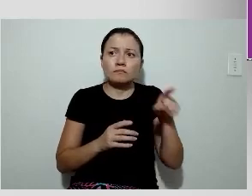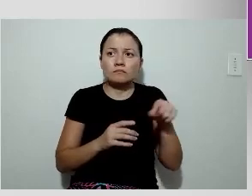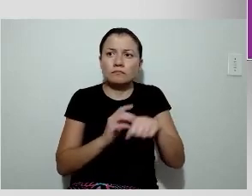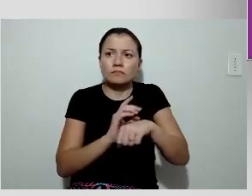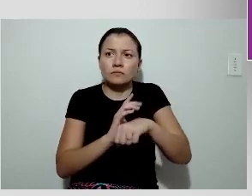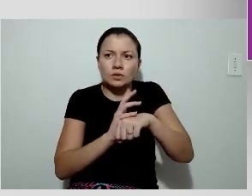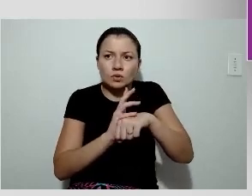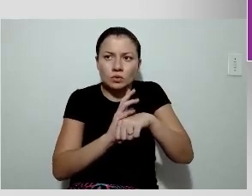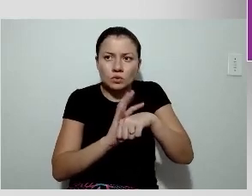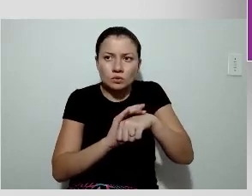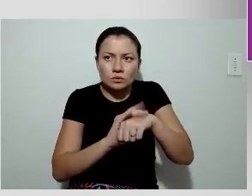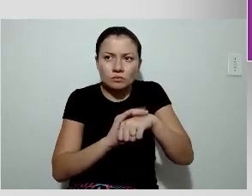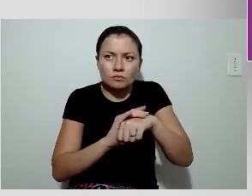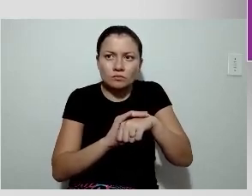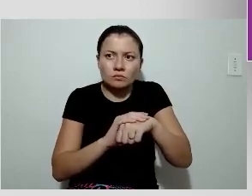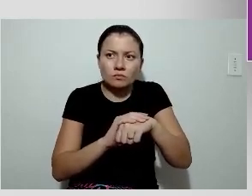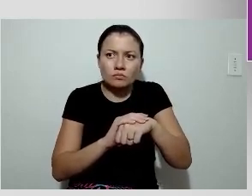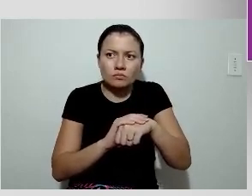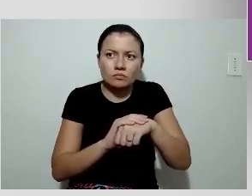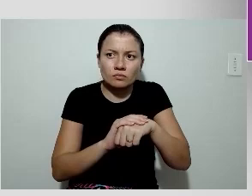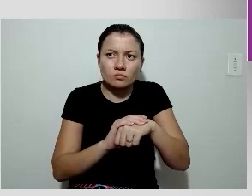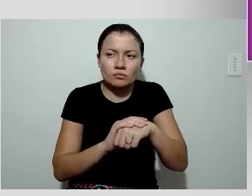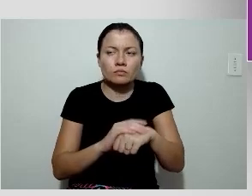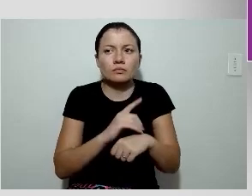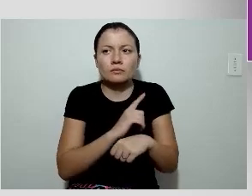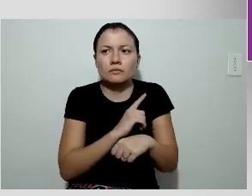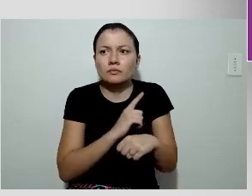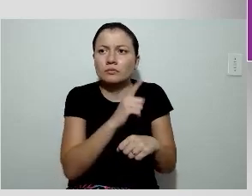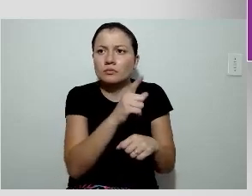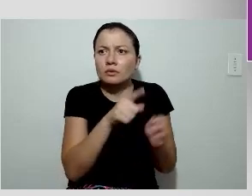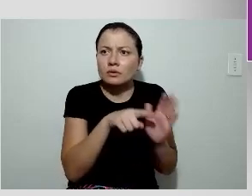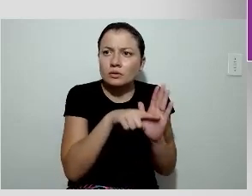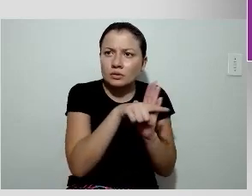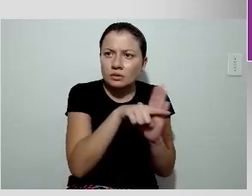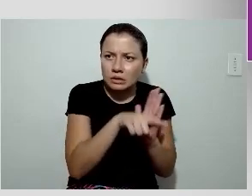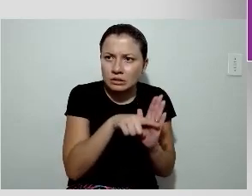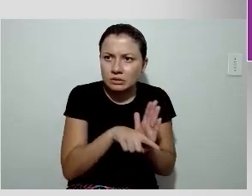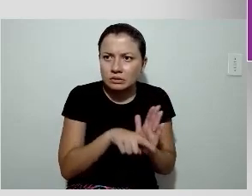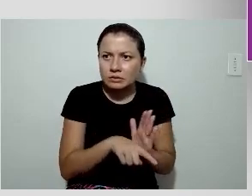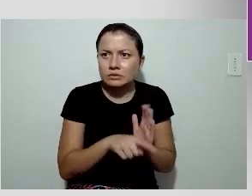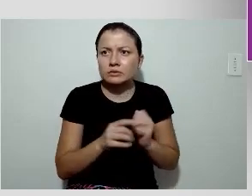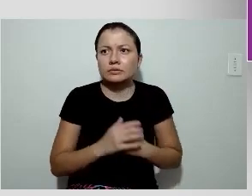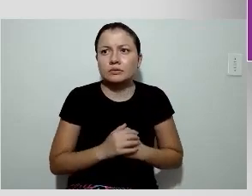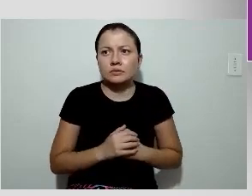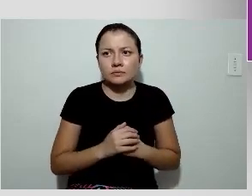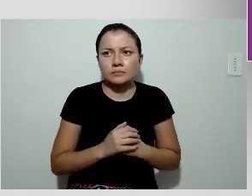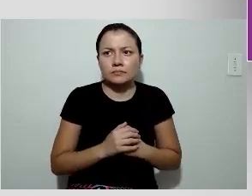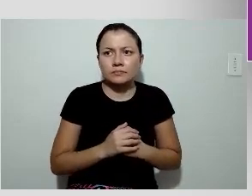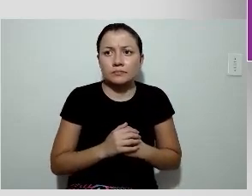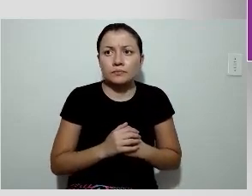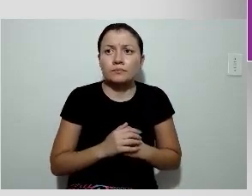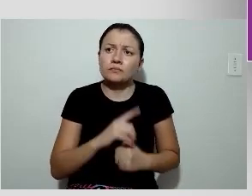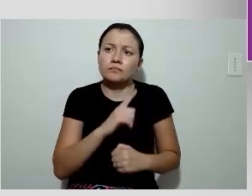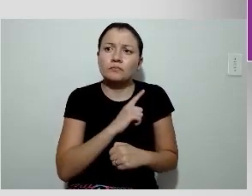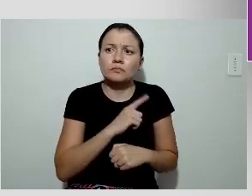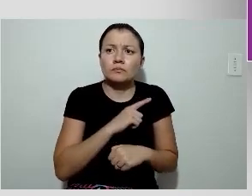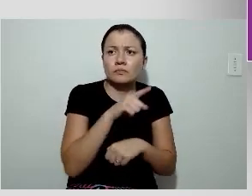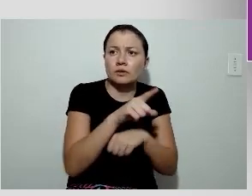com o qual documento isso quando ele fez o exame, que ele tinha uma doença